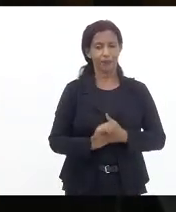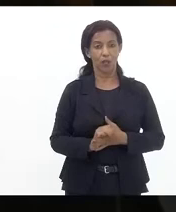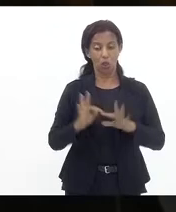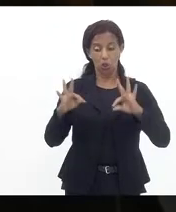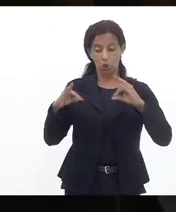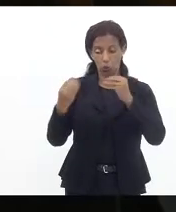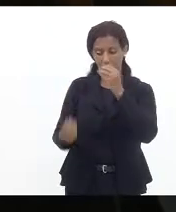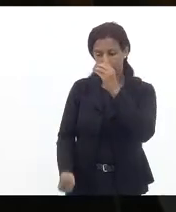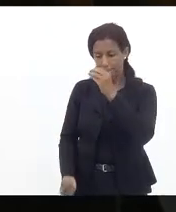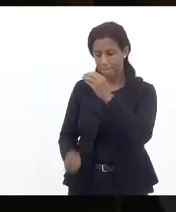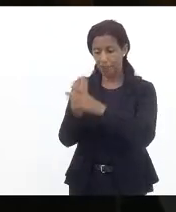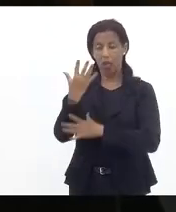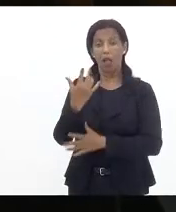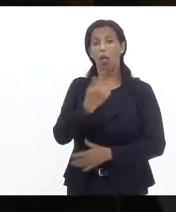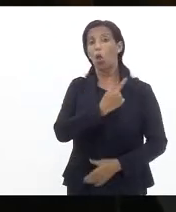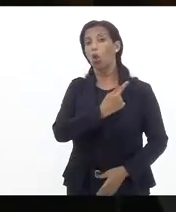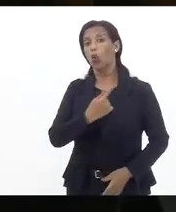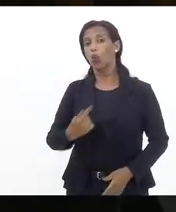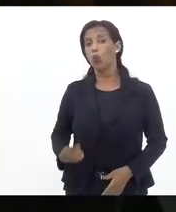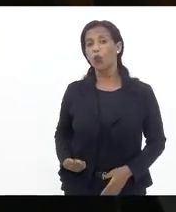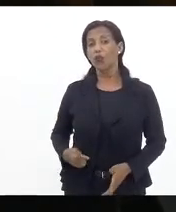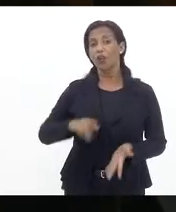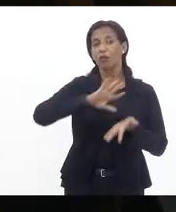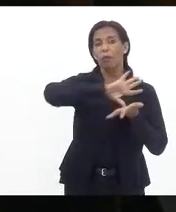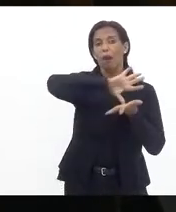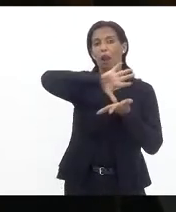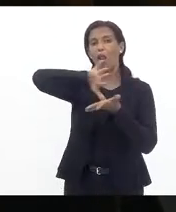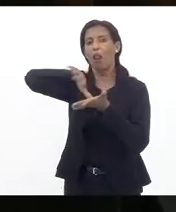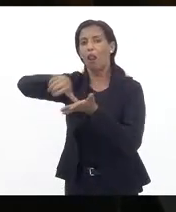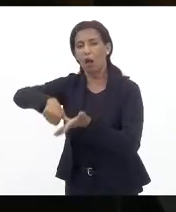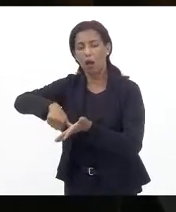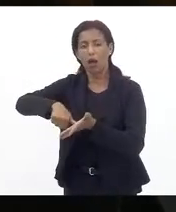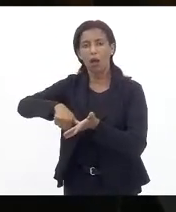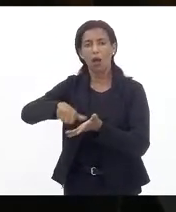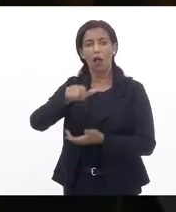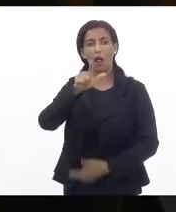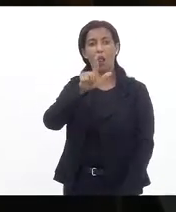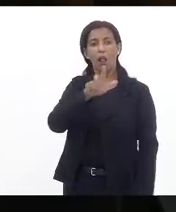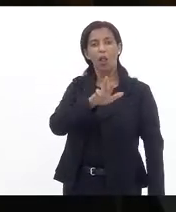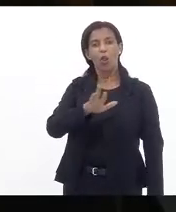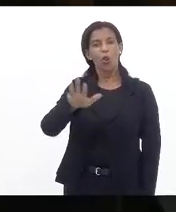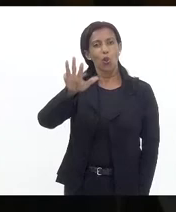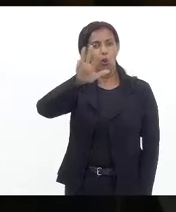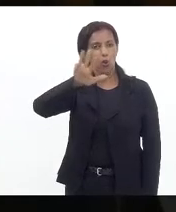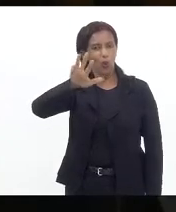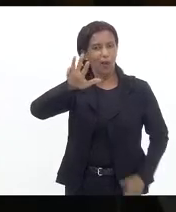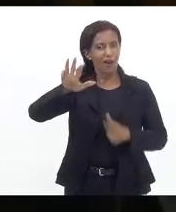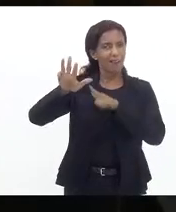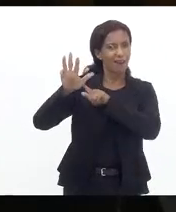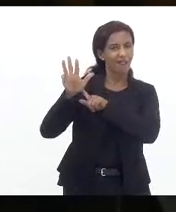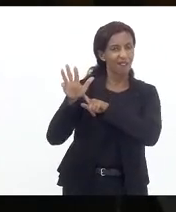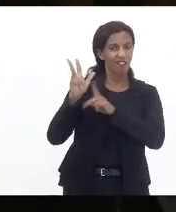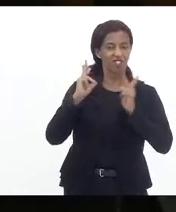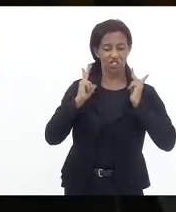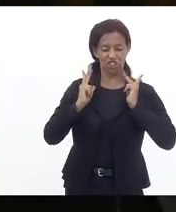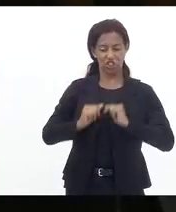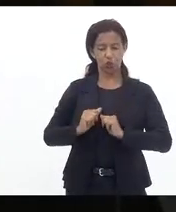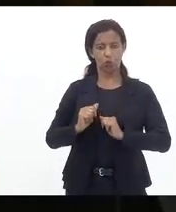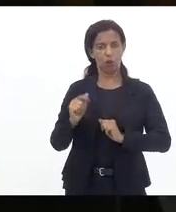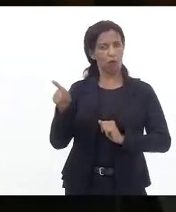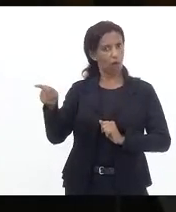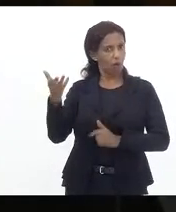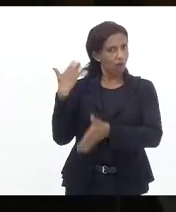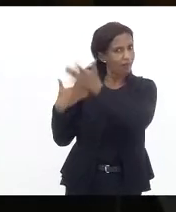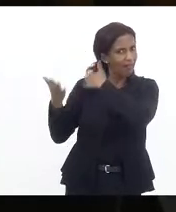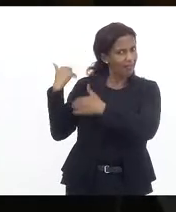criadas no governo dos larápios no governo Lula e Dilma as maiores dicotomias sociais aconteceram